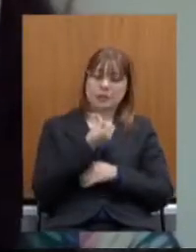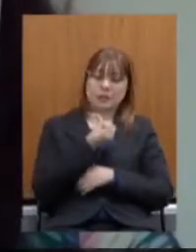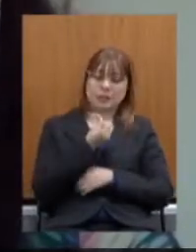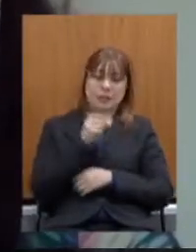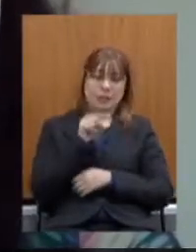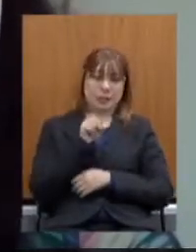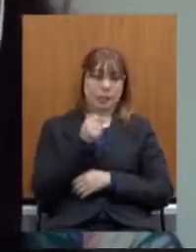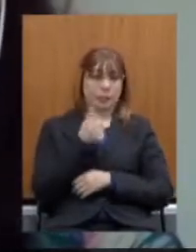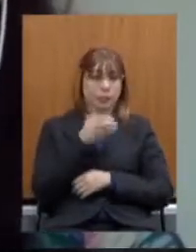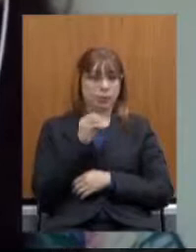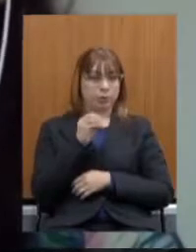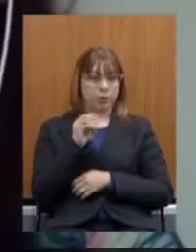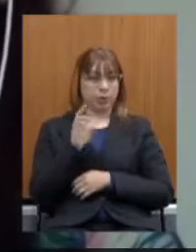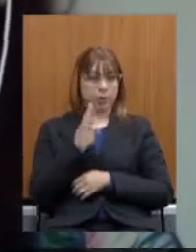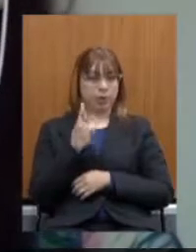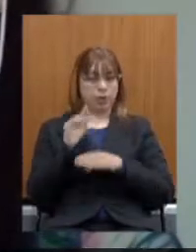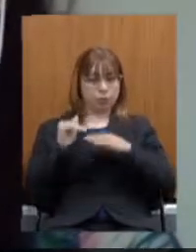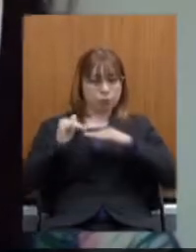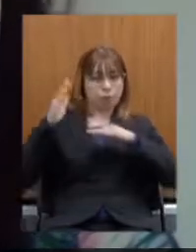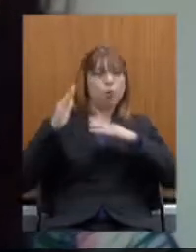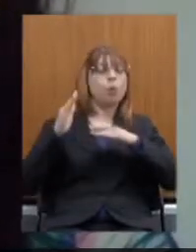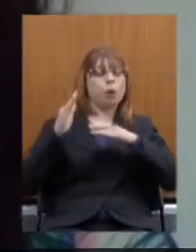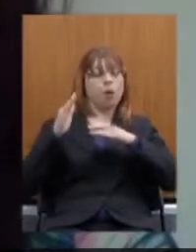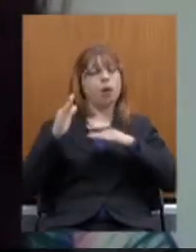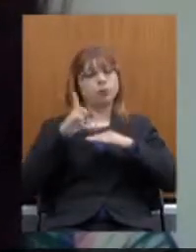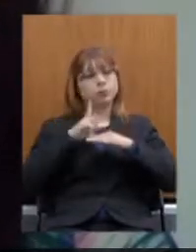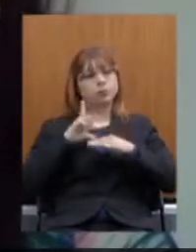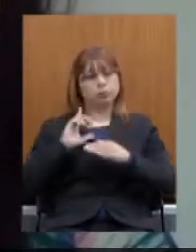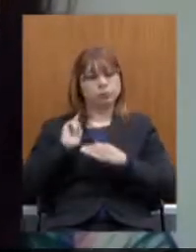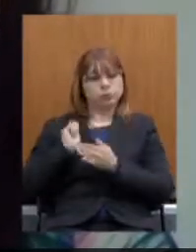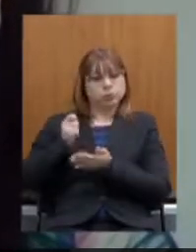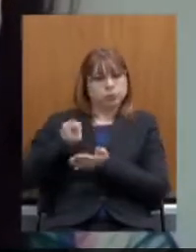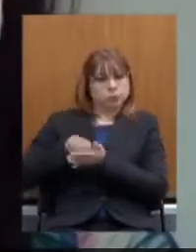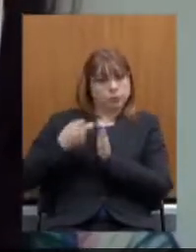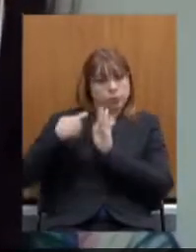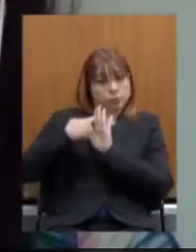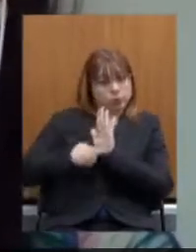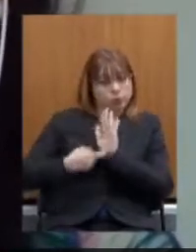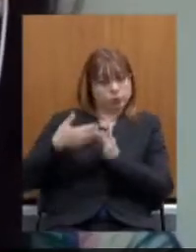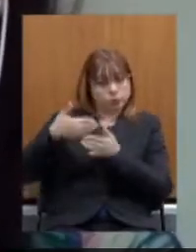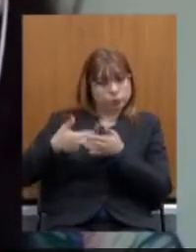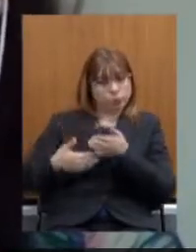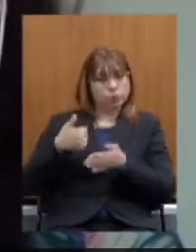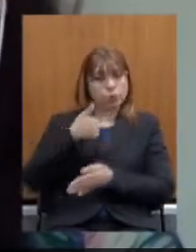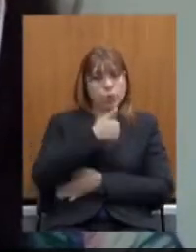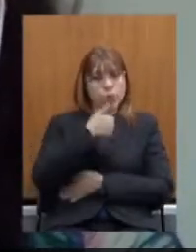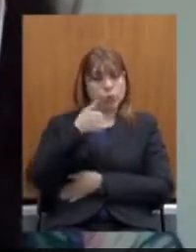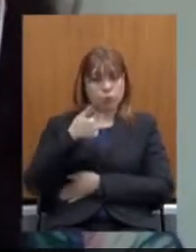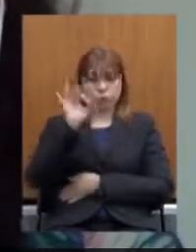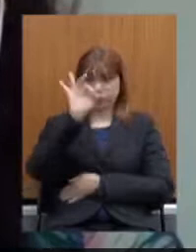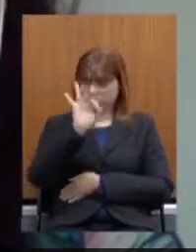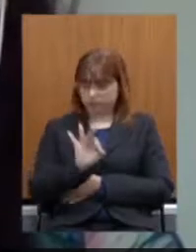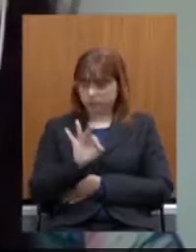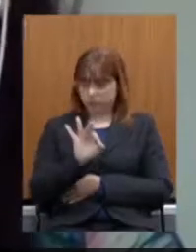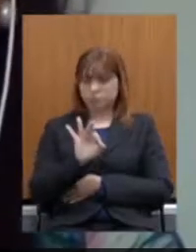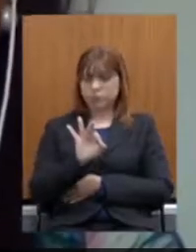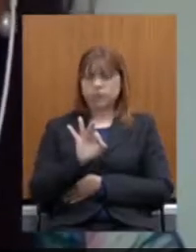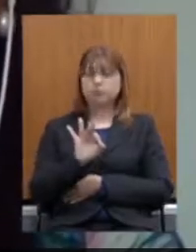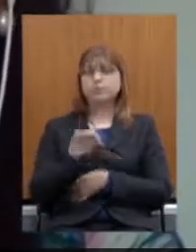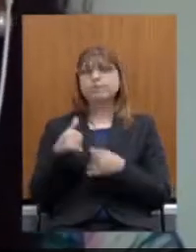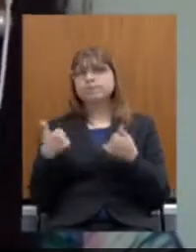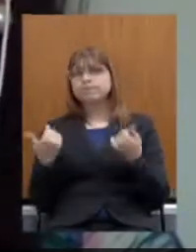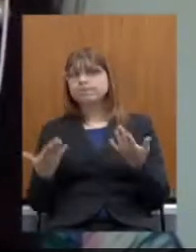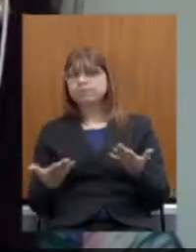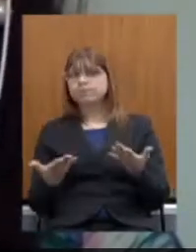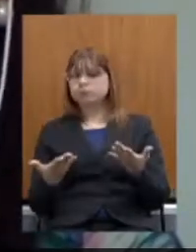reais, há uma contribuição, um imposto de 11%. E, então,